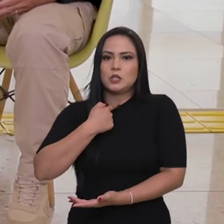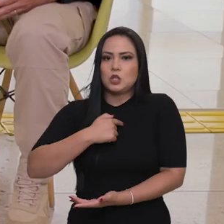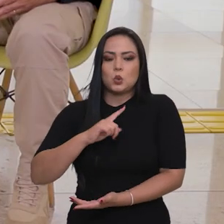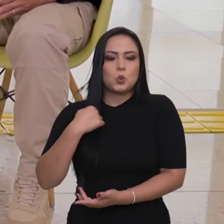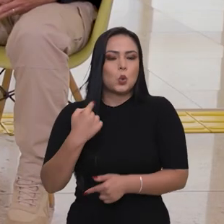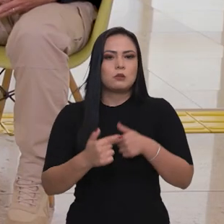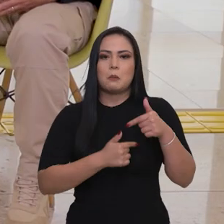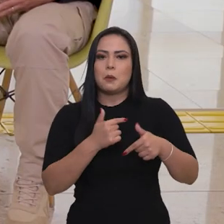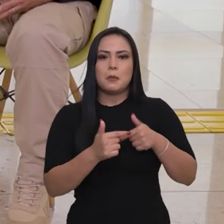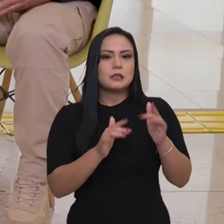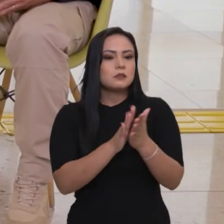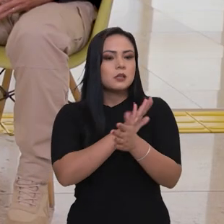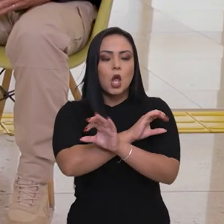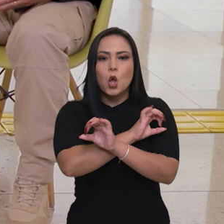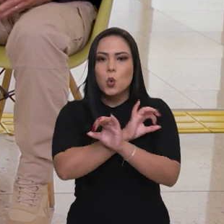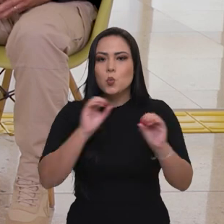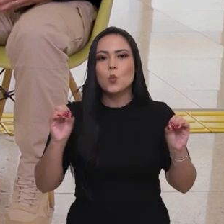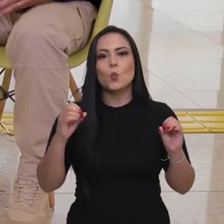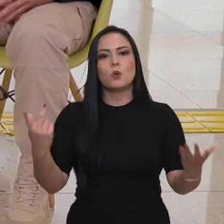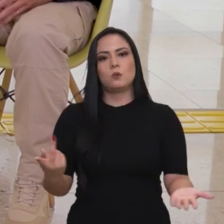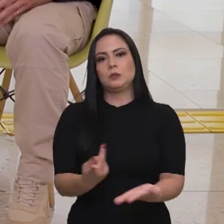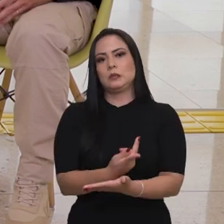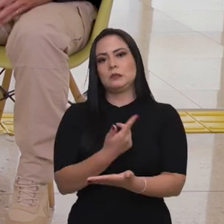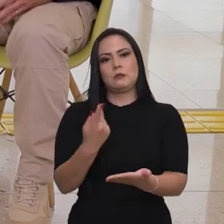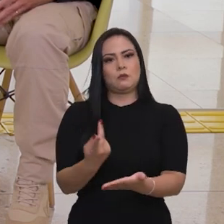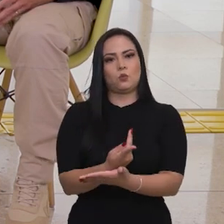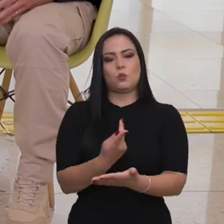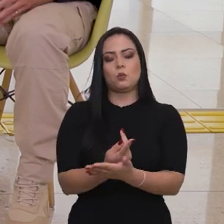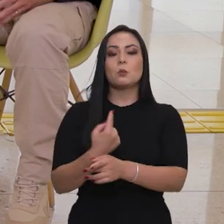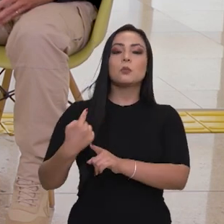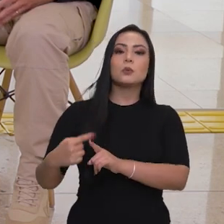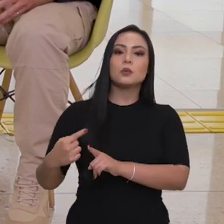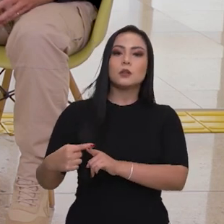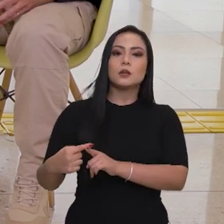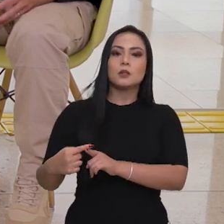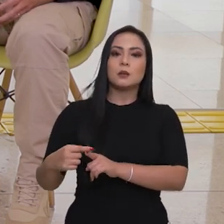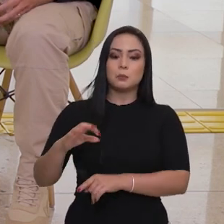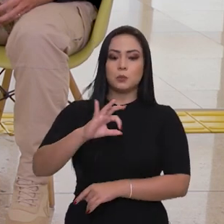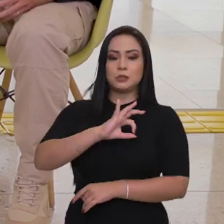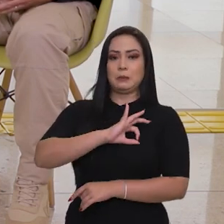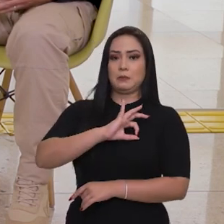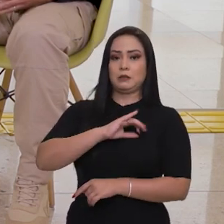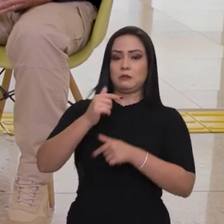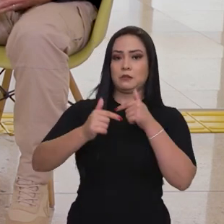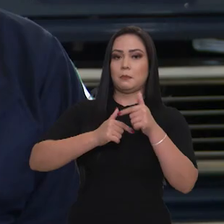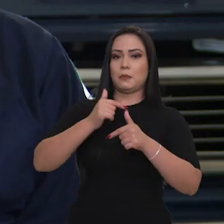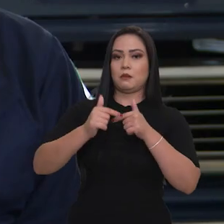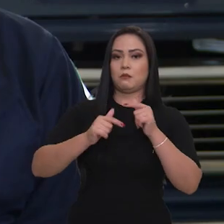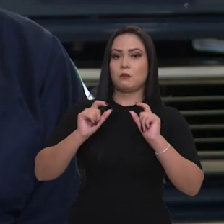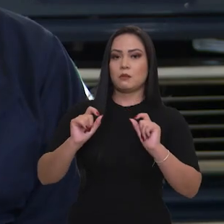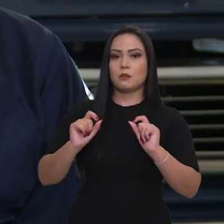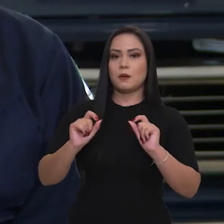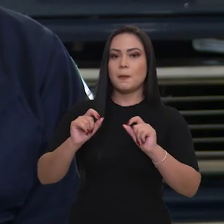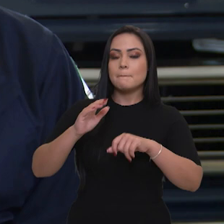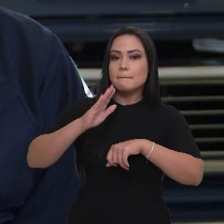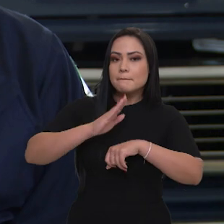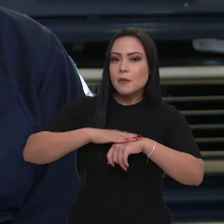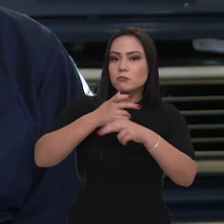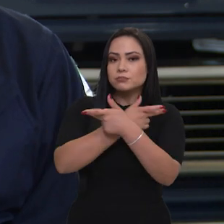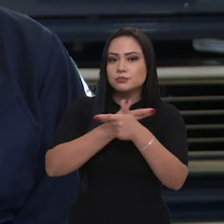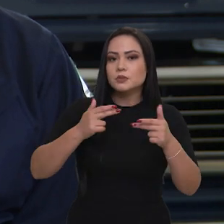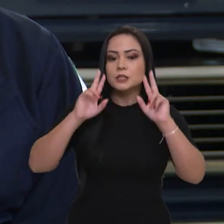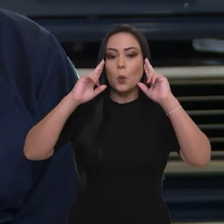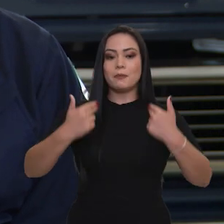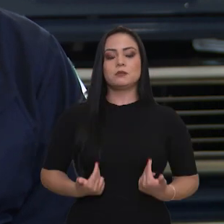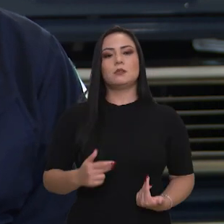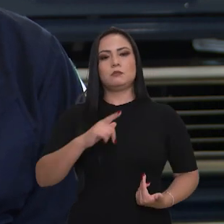é o desejo de que... Nós trabalhamos para que nenhum equívoco aconteça, até porque o policiamento trabalha com o maior